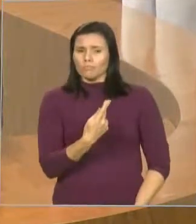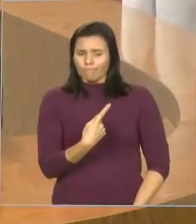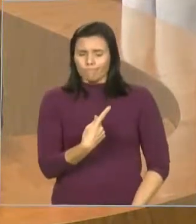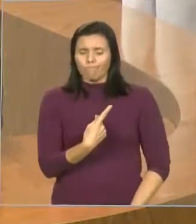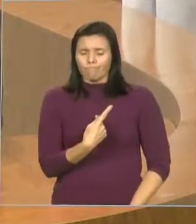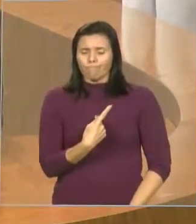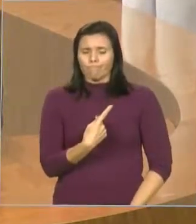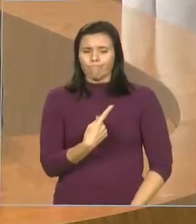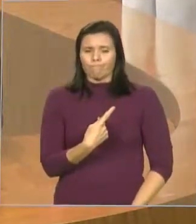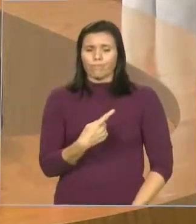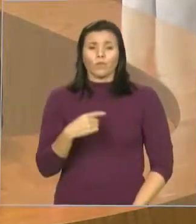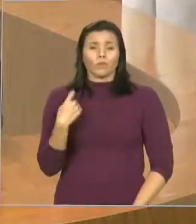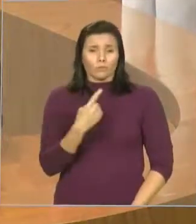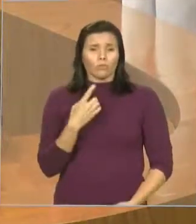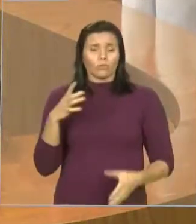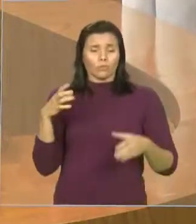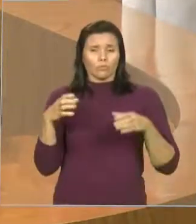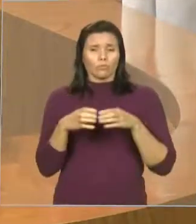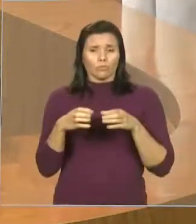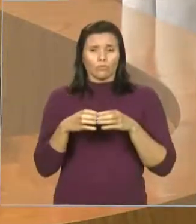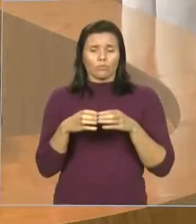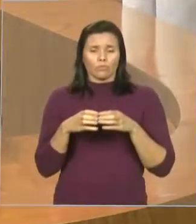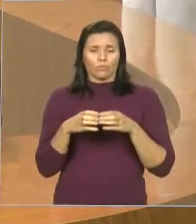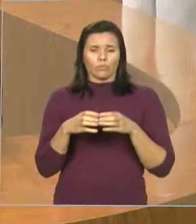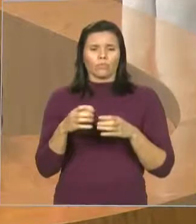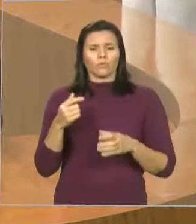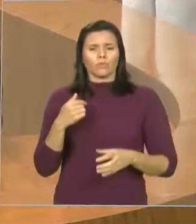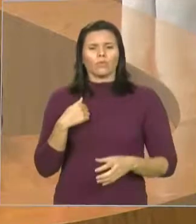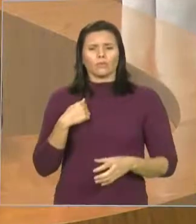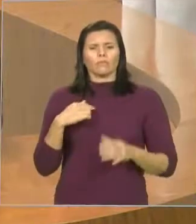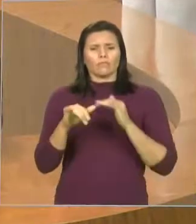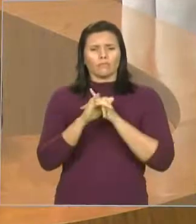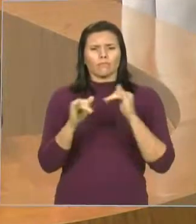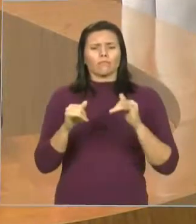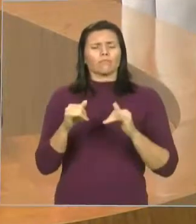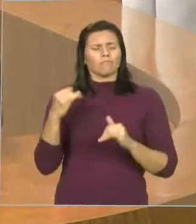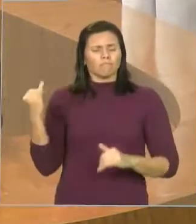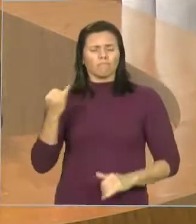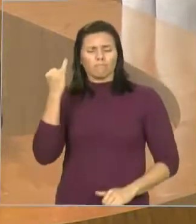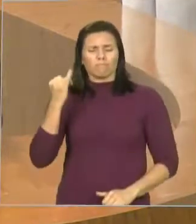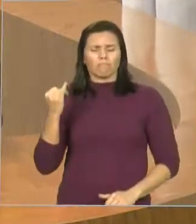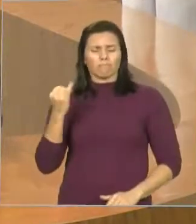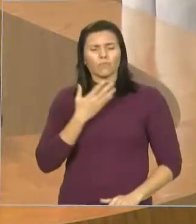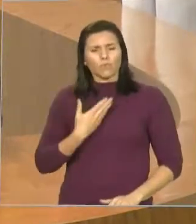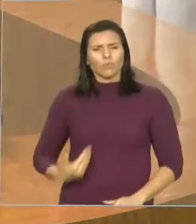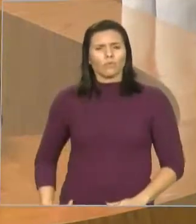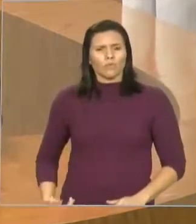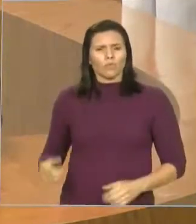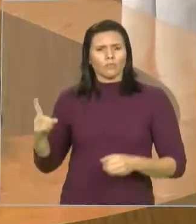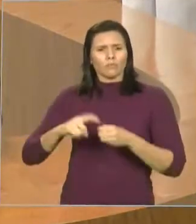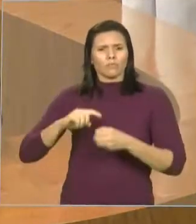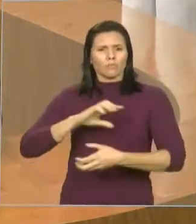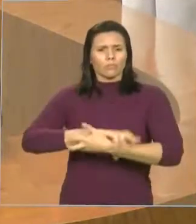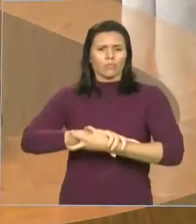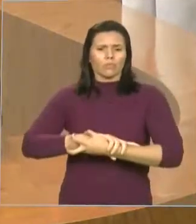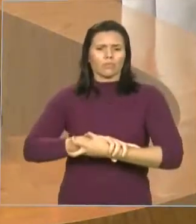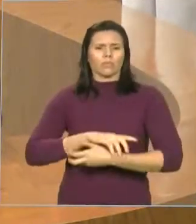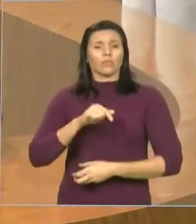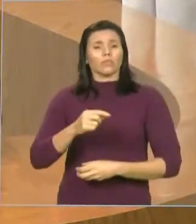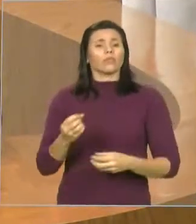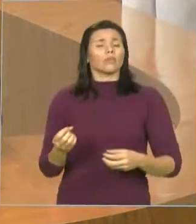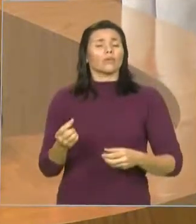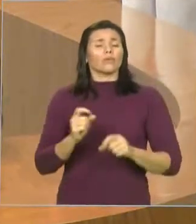É muito importante essa parceria do governo, nessa implantação imediata do Mais Asfalto,